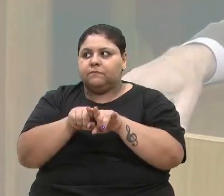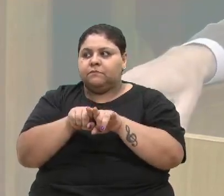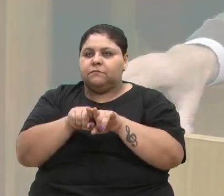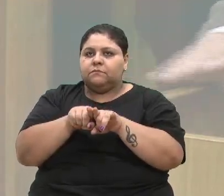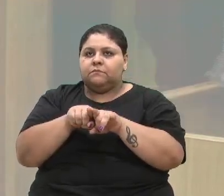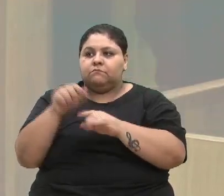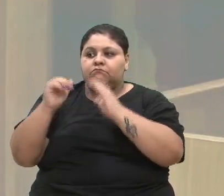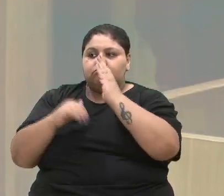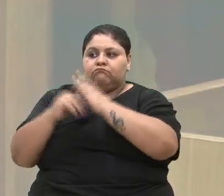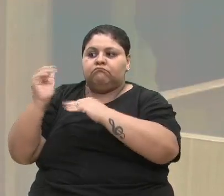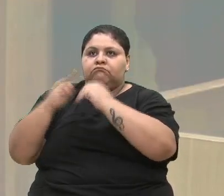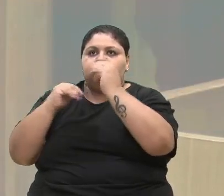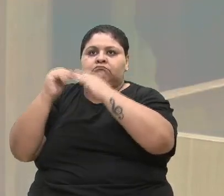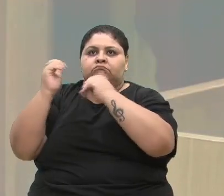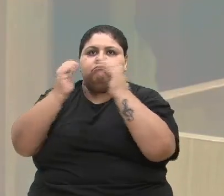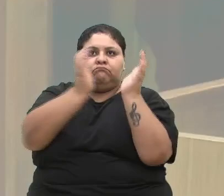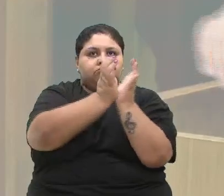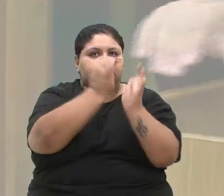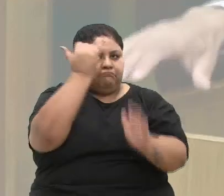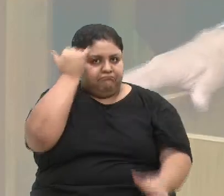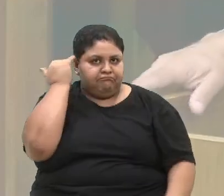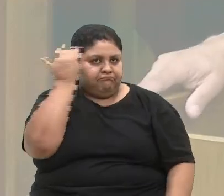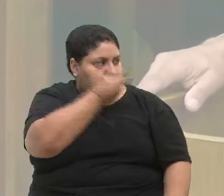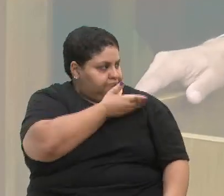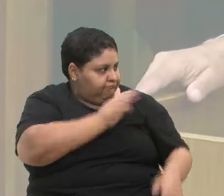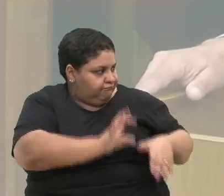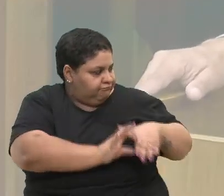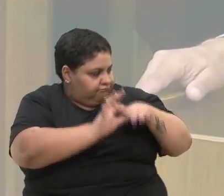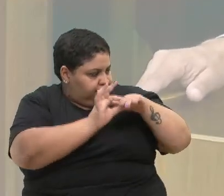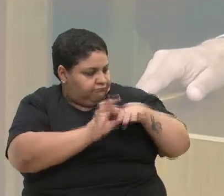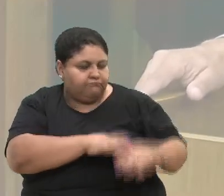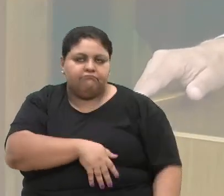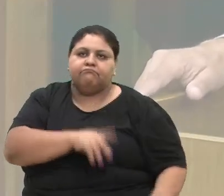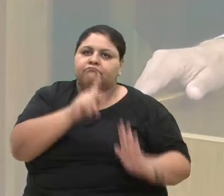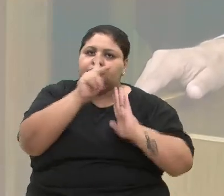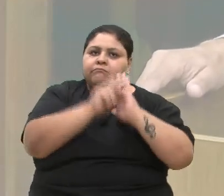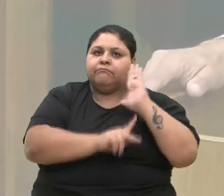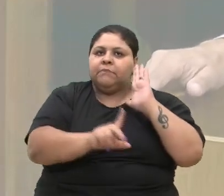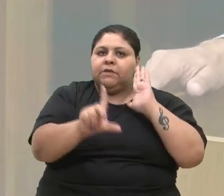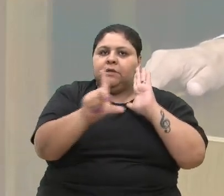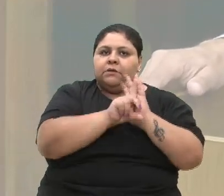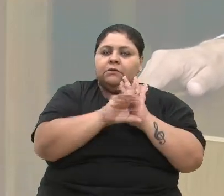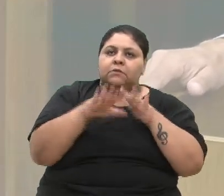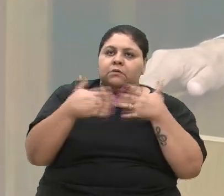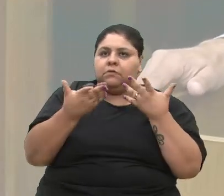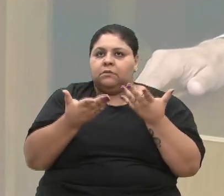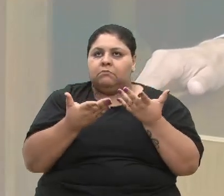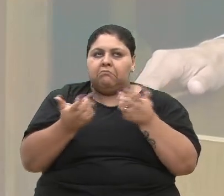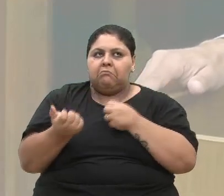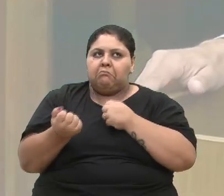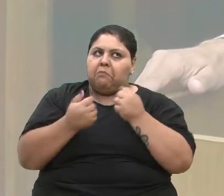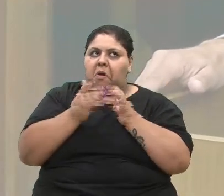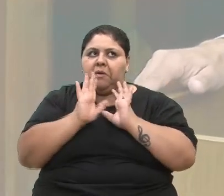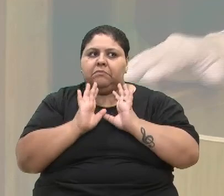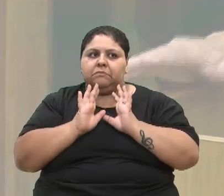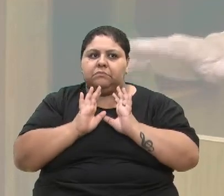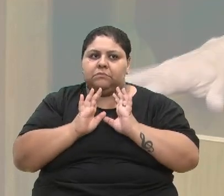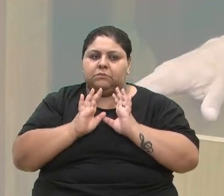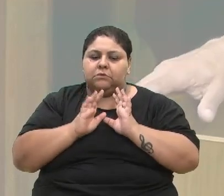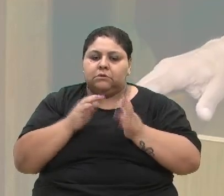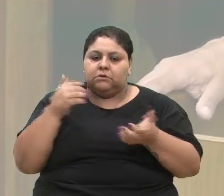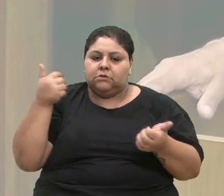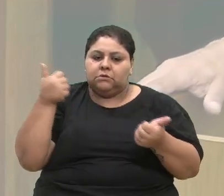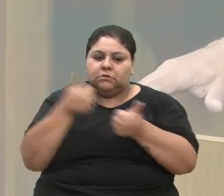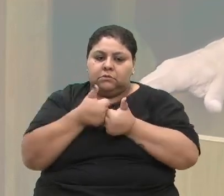construirmos juntos, meu colega D'Ambros, líder, projeto de lei. Talvez não seja possível, através